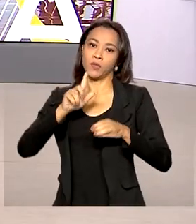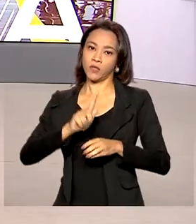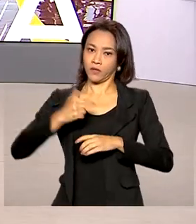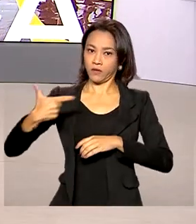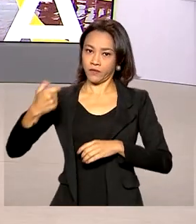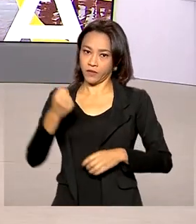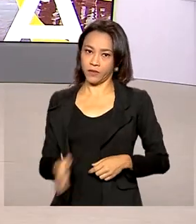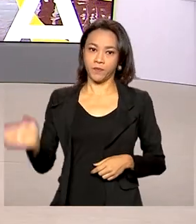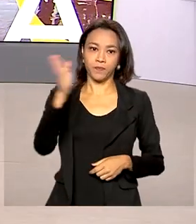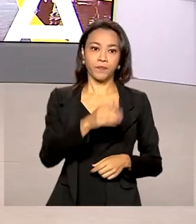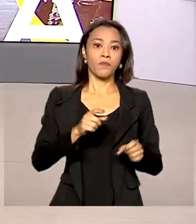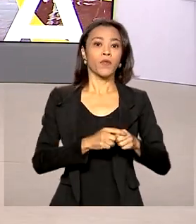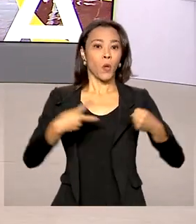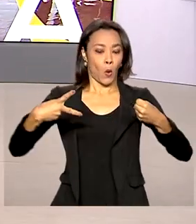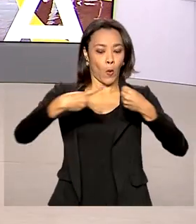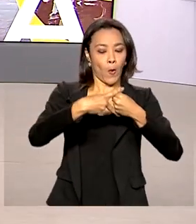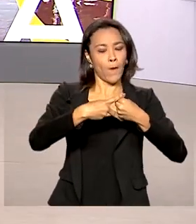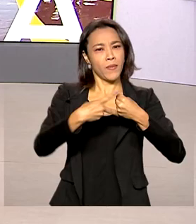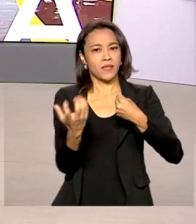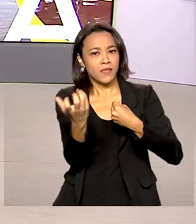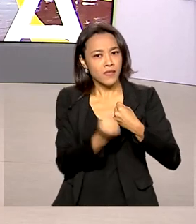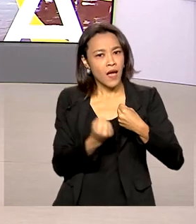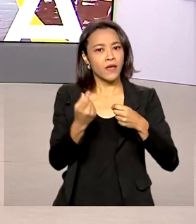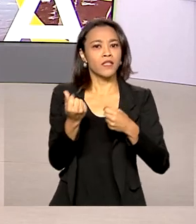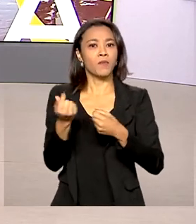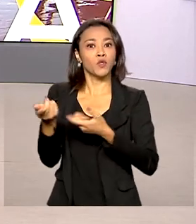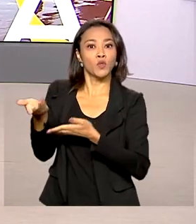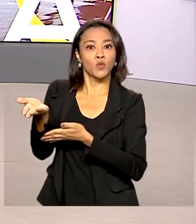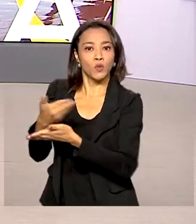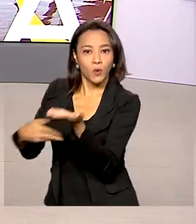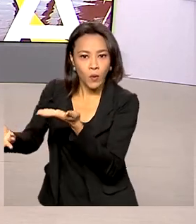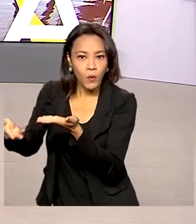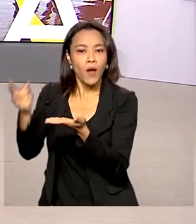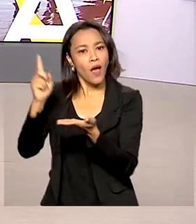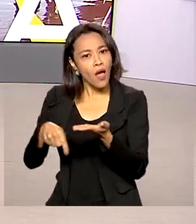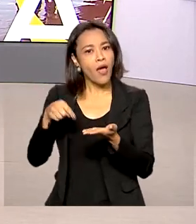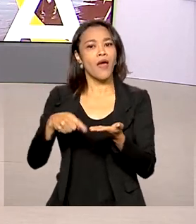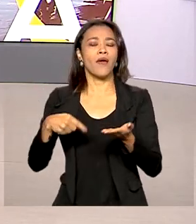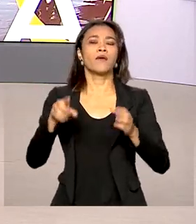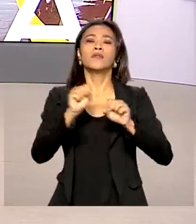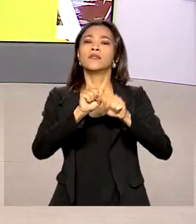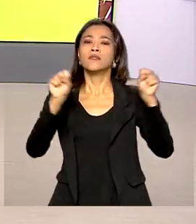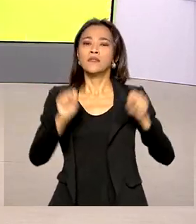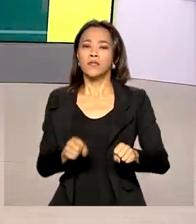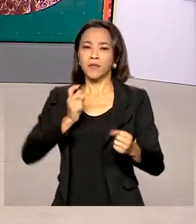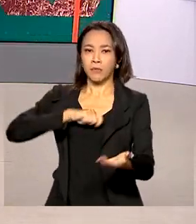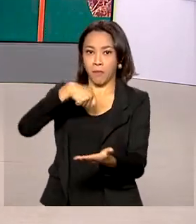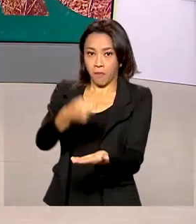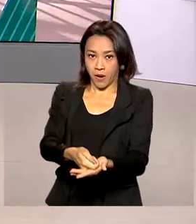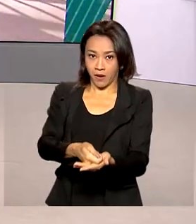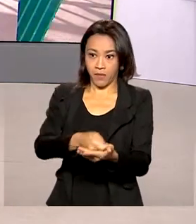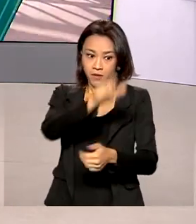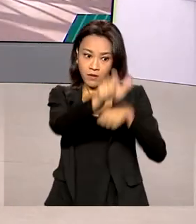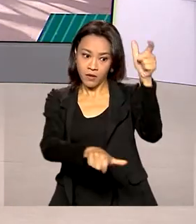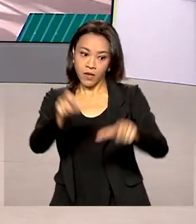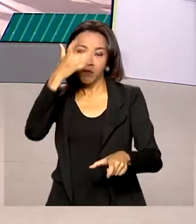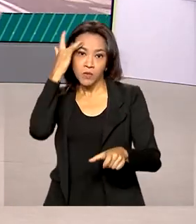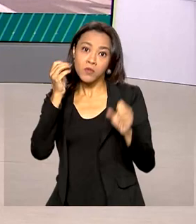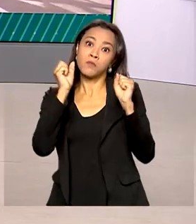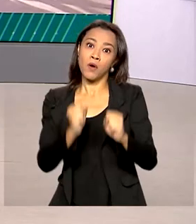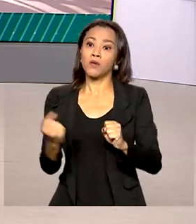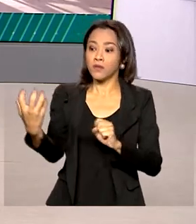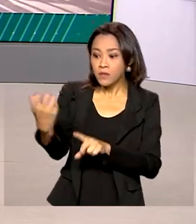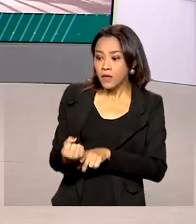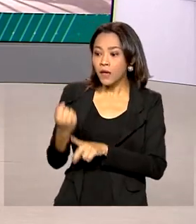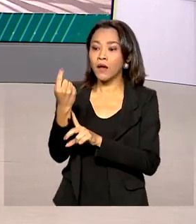PIC-SAQ e o PIC-STROCO são novas modalidades do sistema de pagamentos que vão permitir que as pessoas possam sacar dinheiro